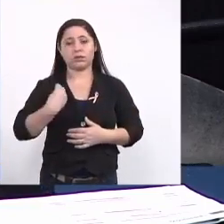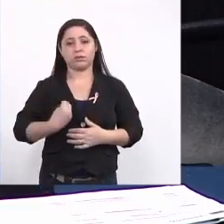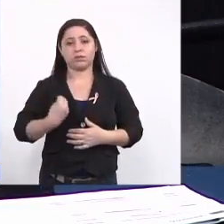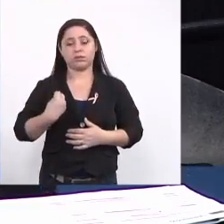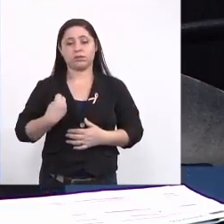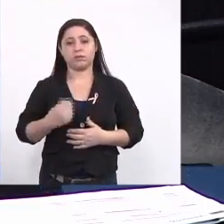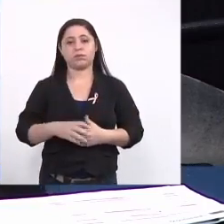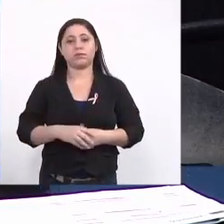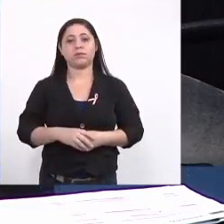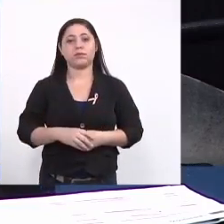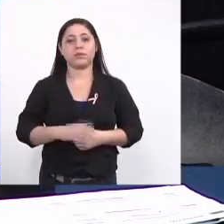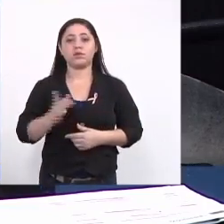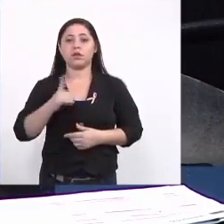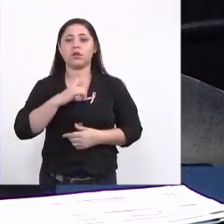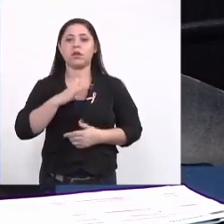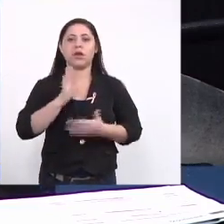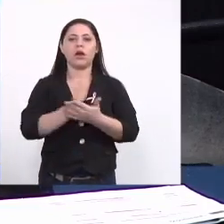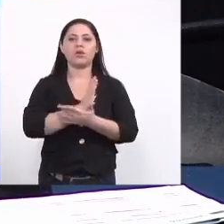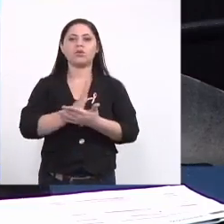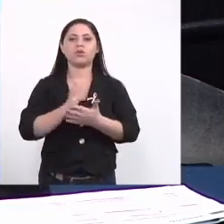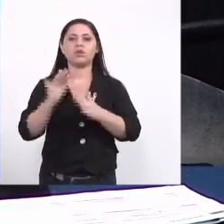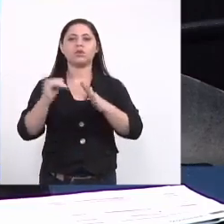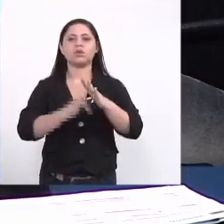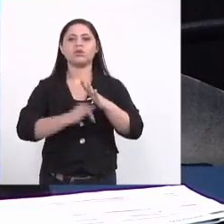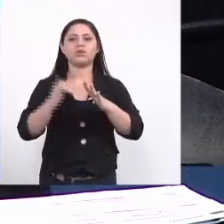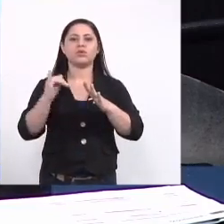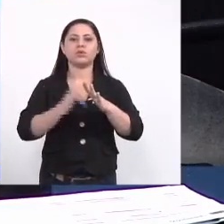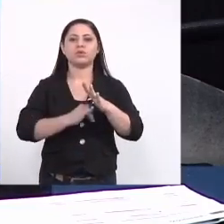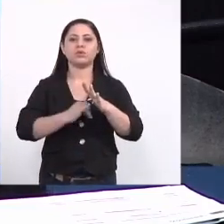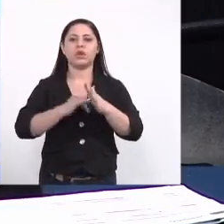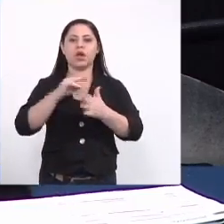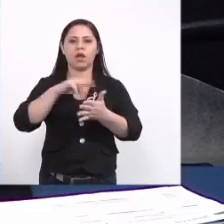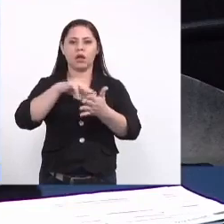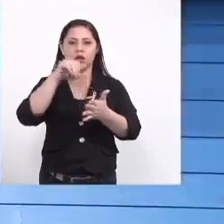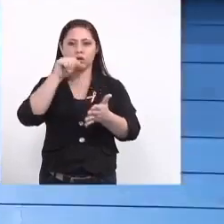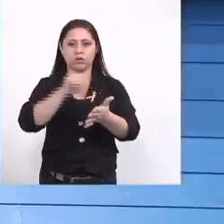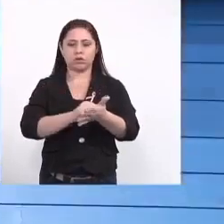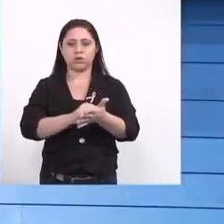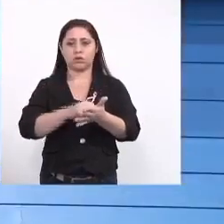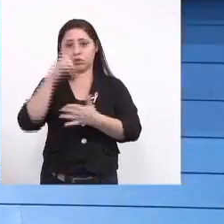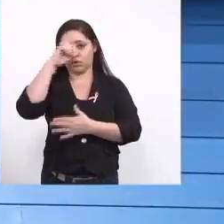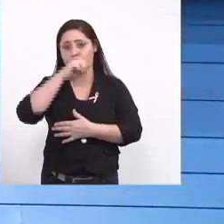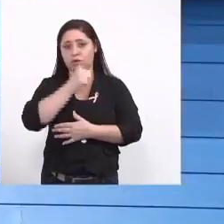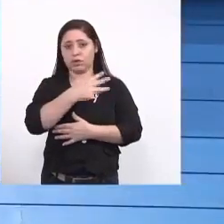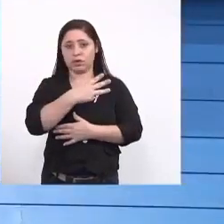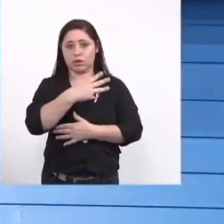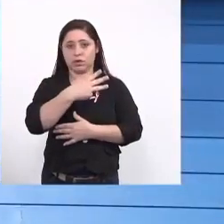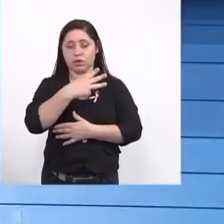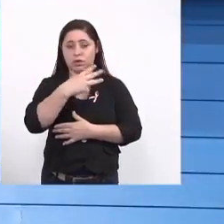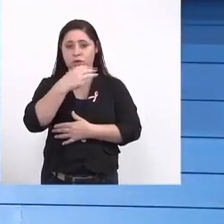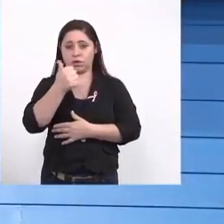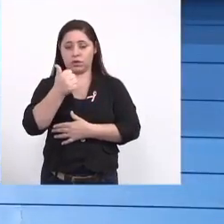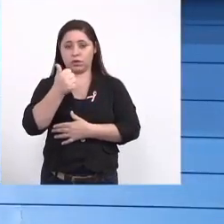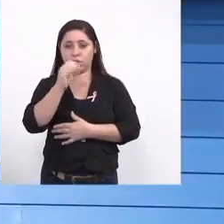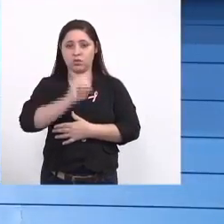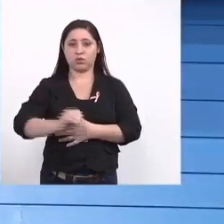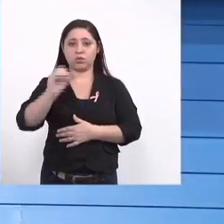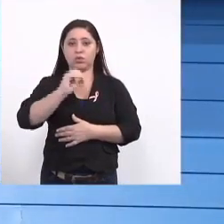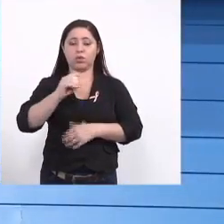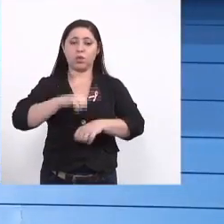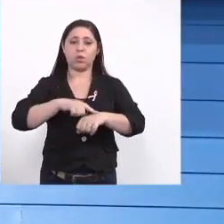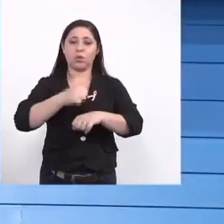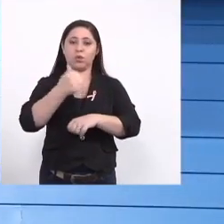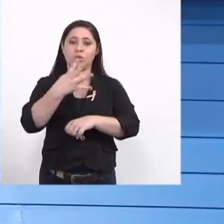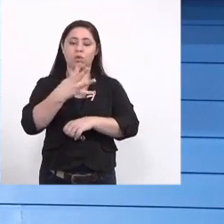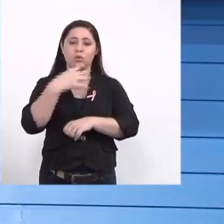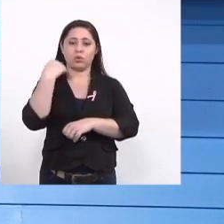já tem algumas instituições cadastradas vai ser no dia 31 de outubro às 14 horas